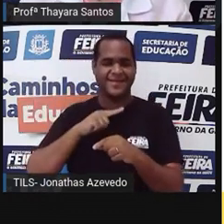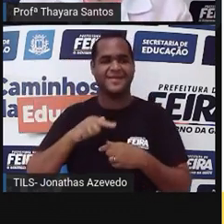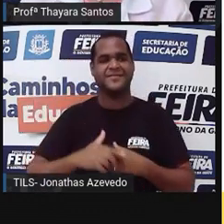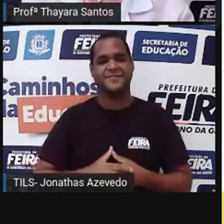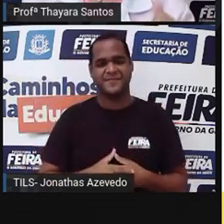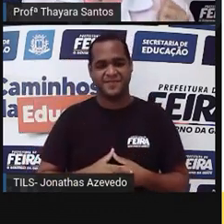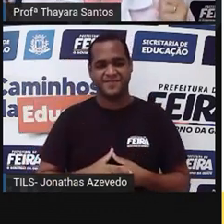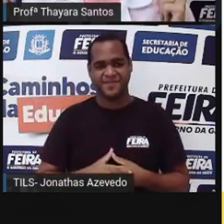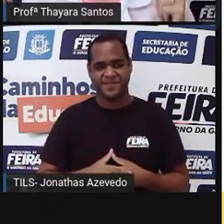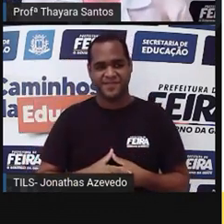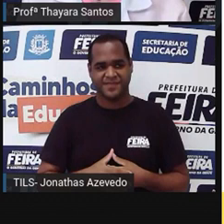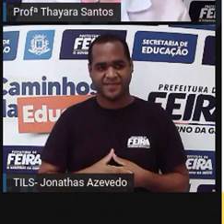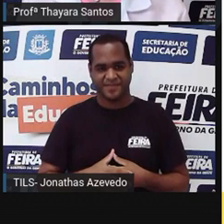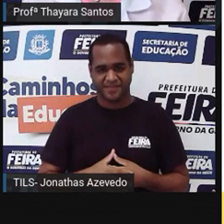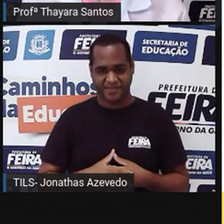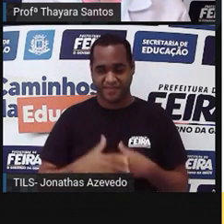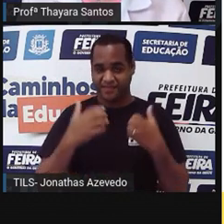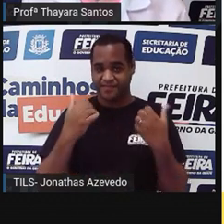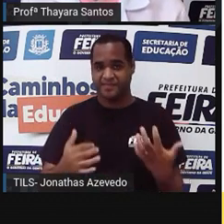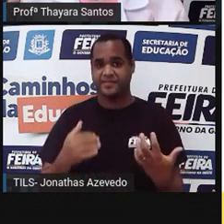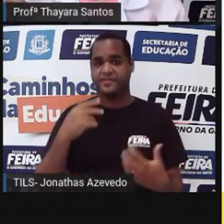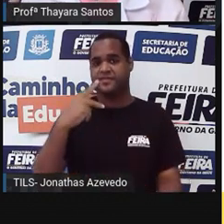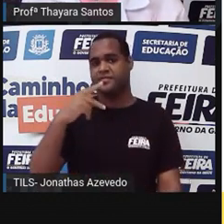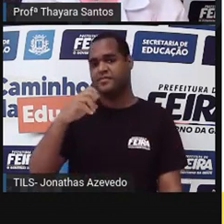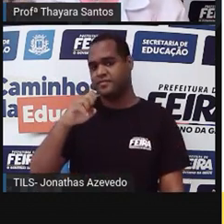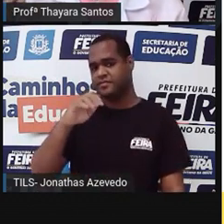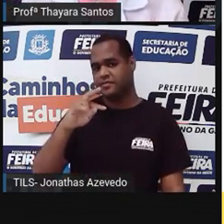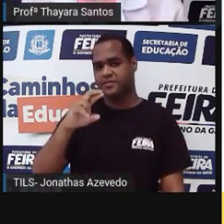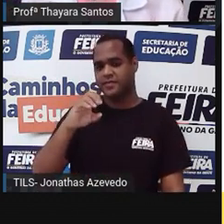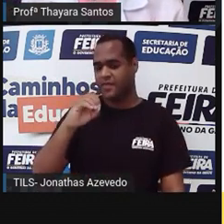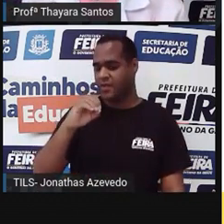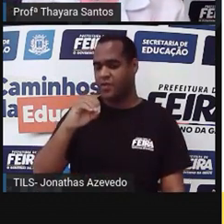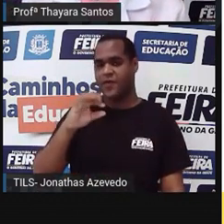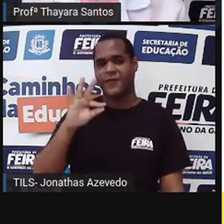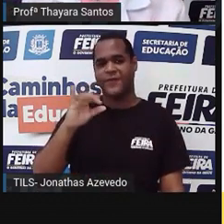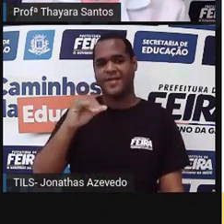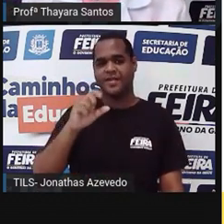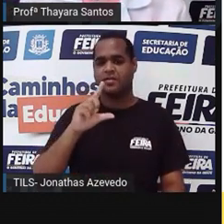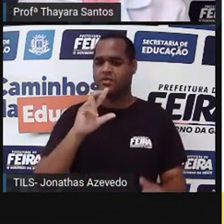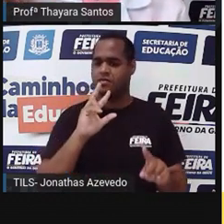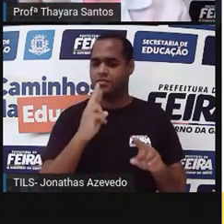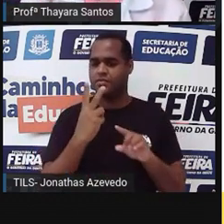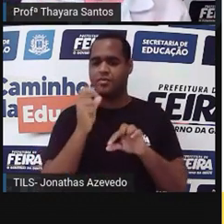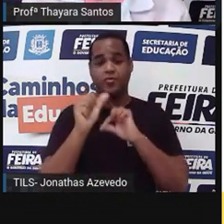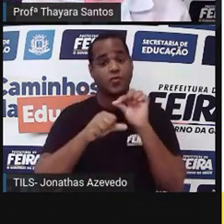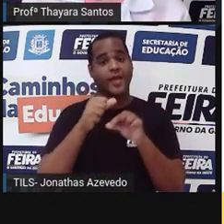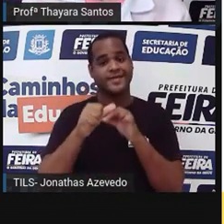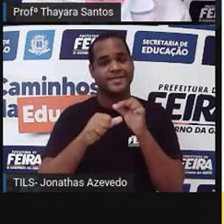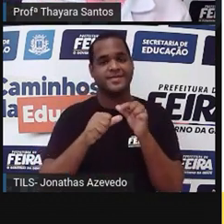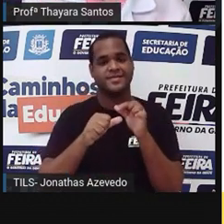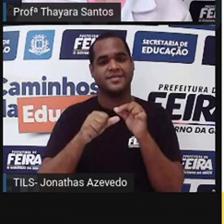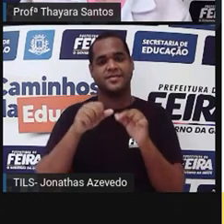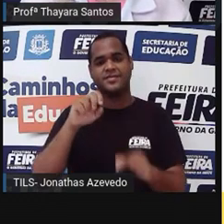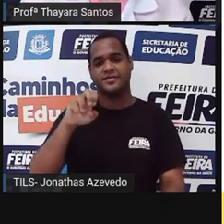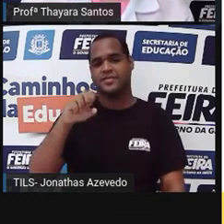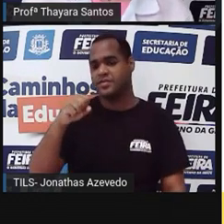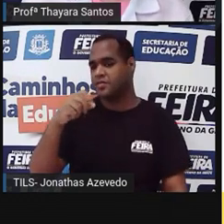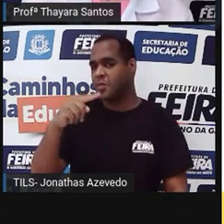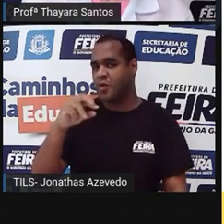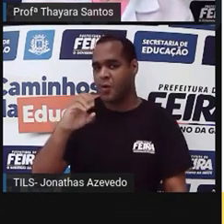reprodutivo. No caso das piteridófitas, acontece exatamente o contrário. O esporófito é a fase